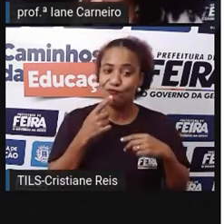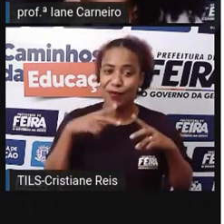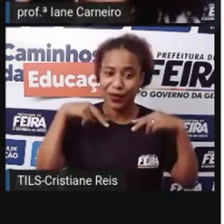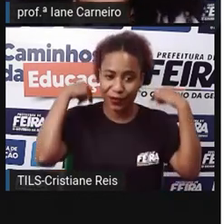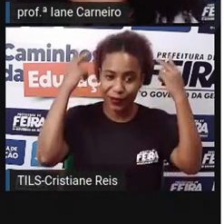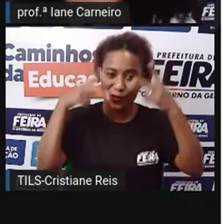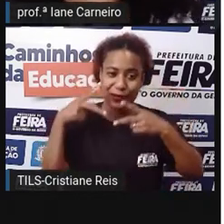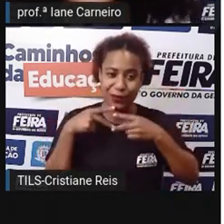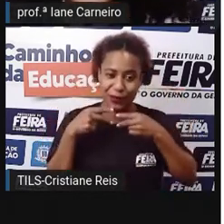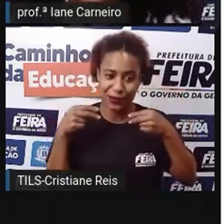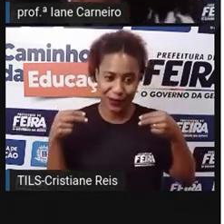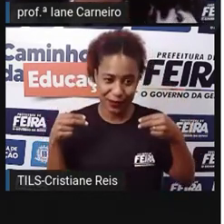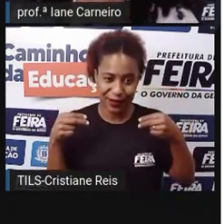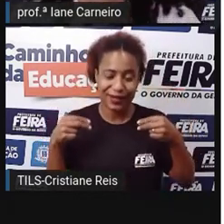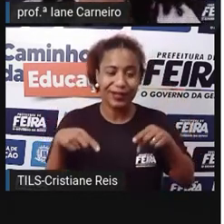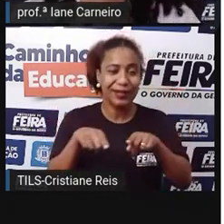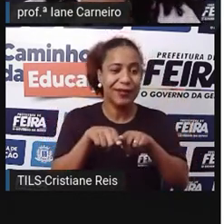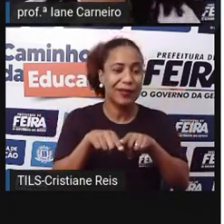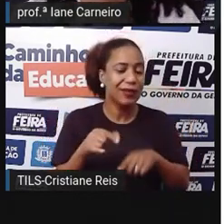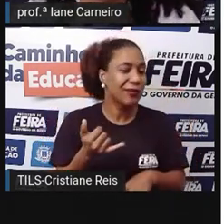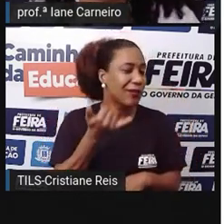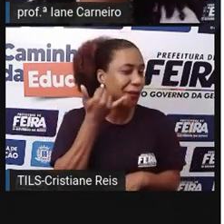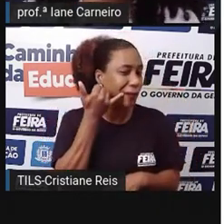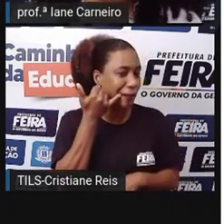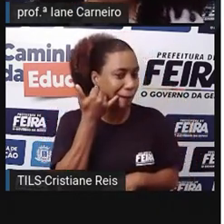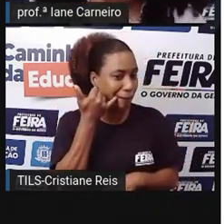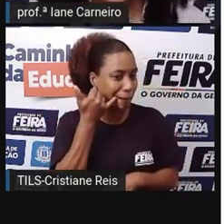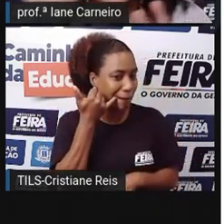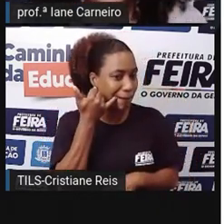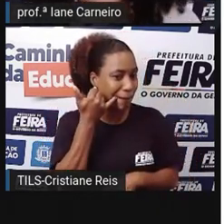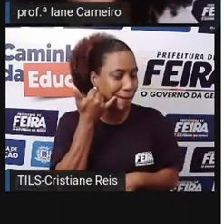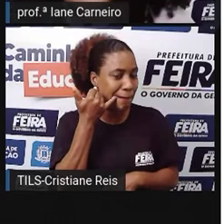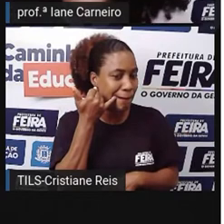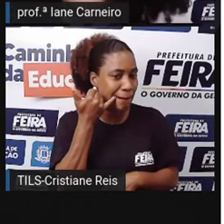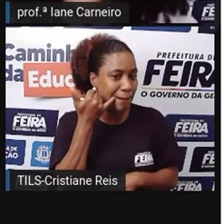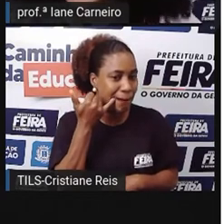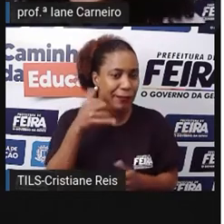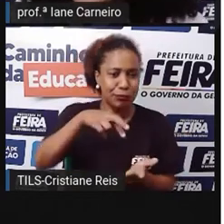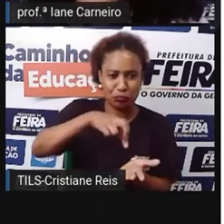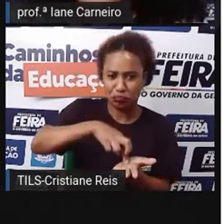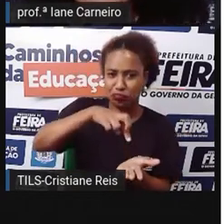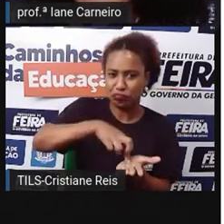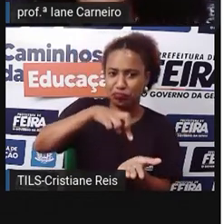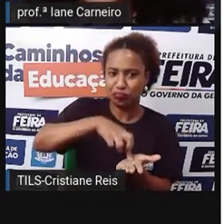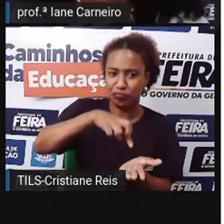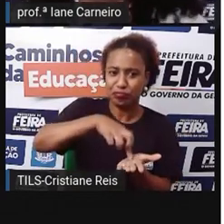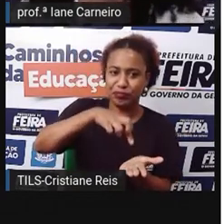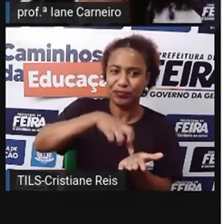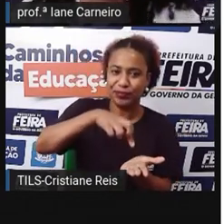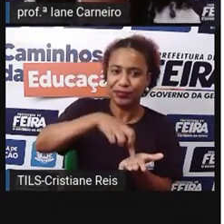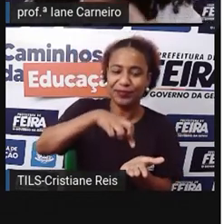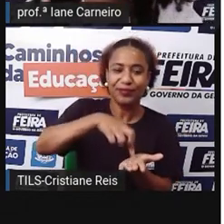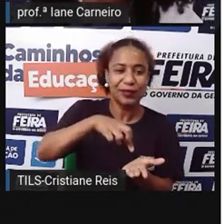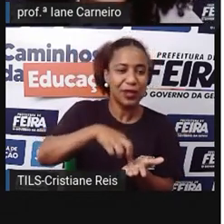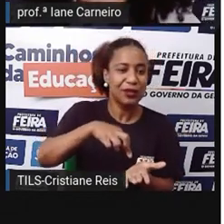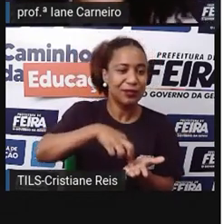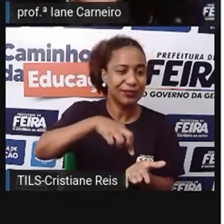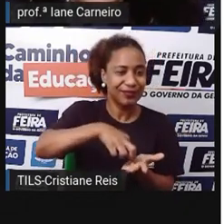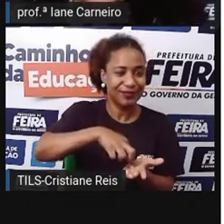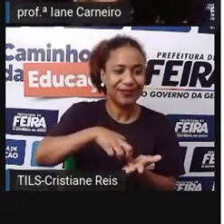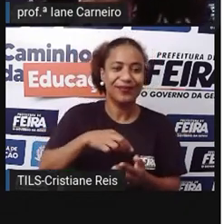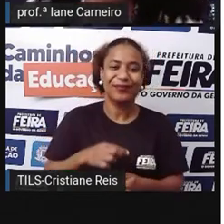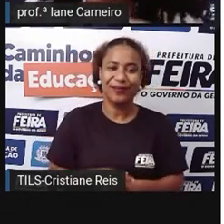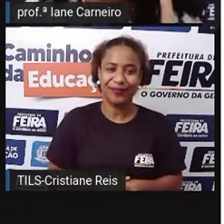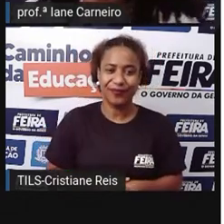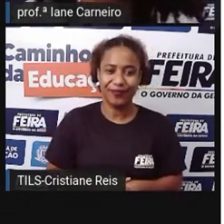também usa o cachimbo, né? Ele também pula de uma perna só, ele só tem uma perna. Além disso,